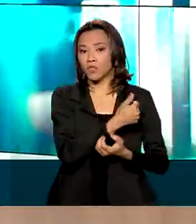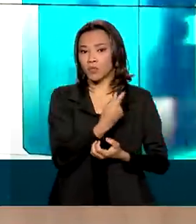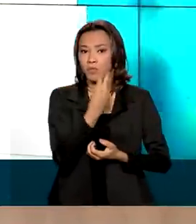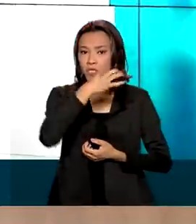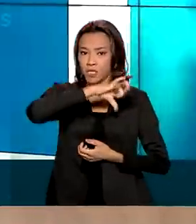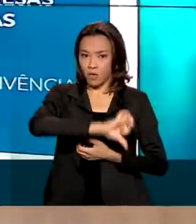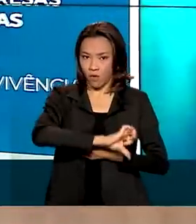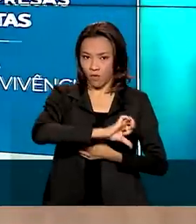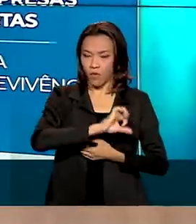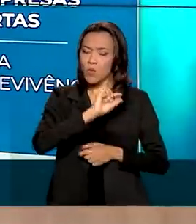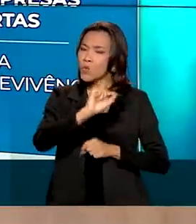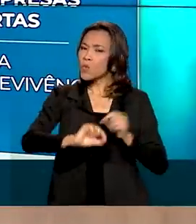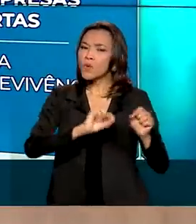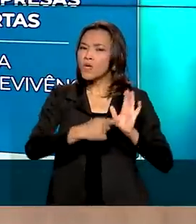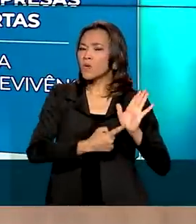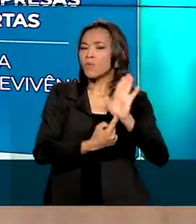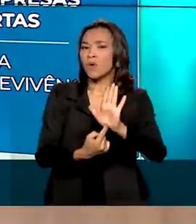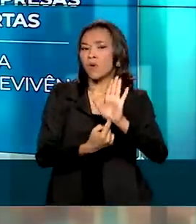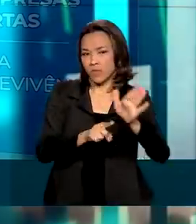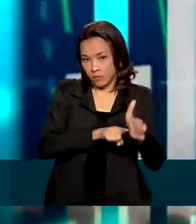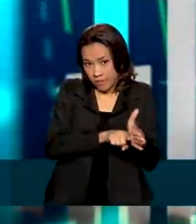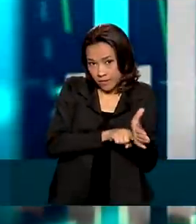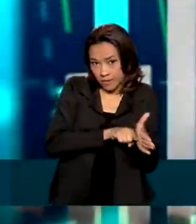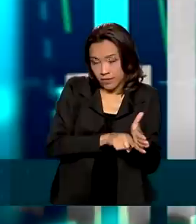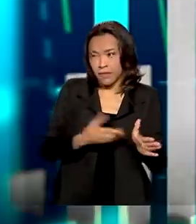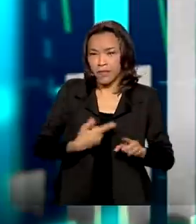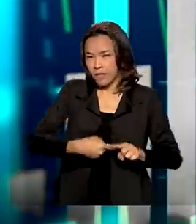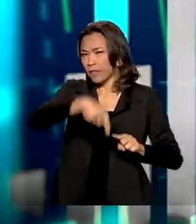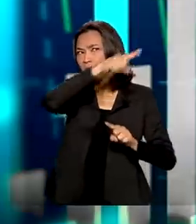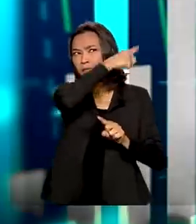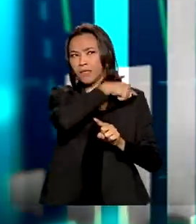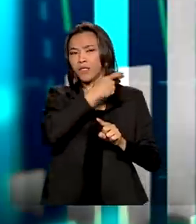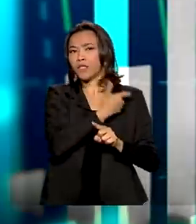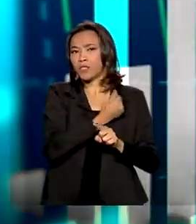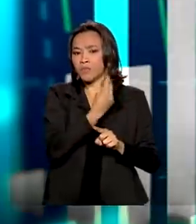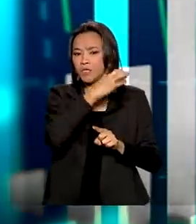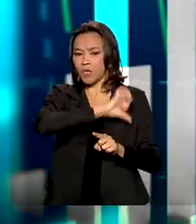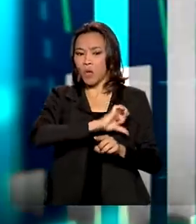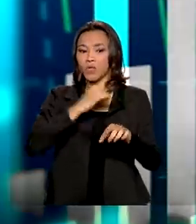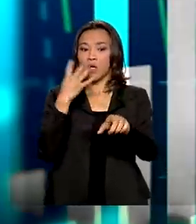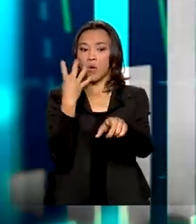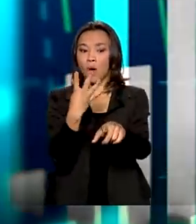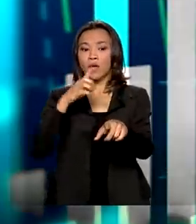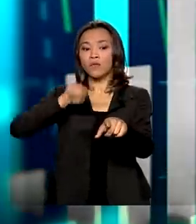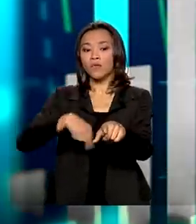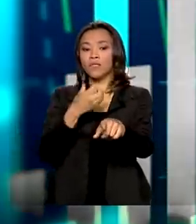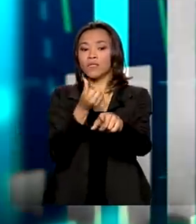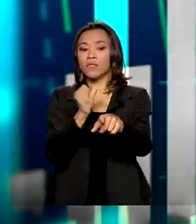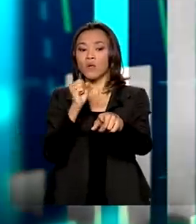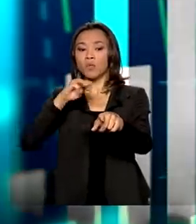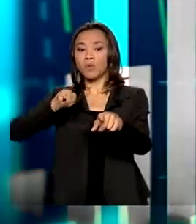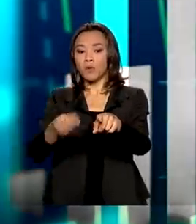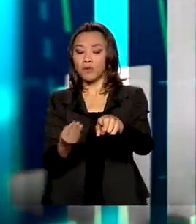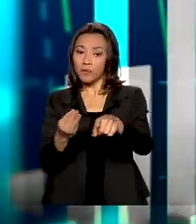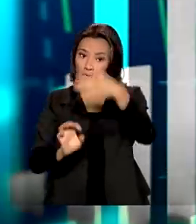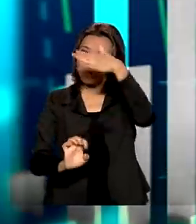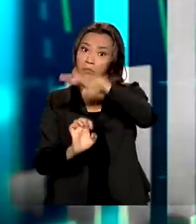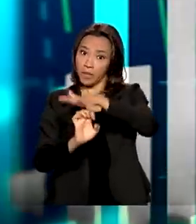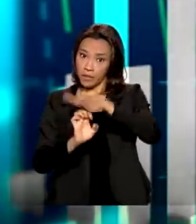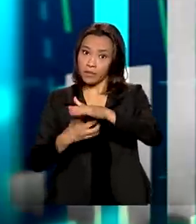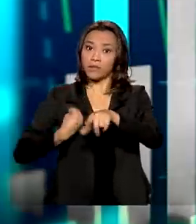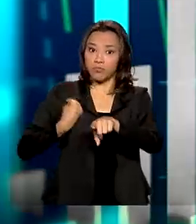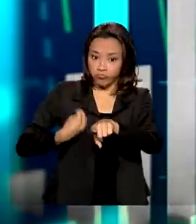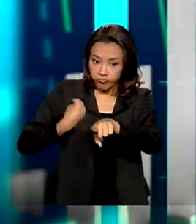O que nos traz essa pesquisa? Que havia em 2019 4,68 milhões de empresas ativas no país que